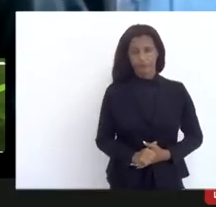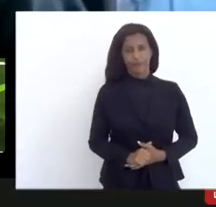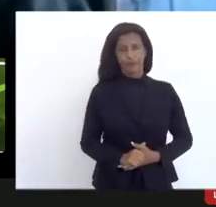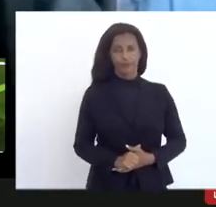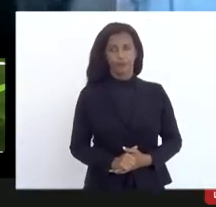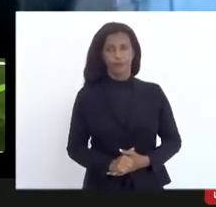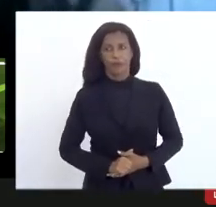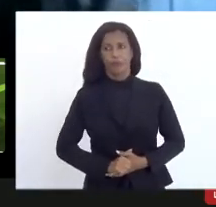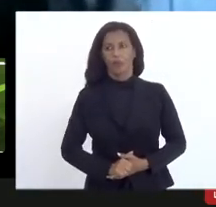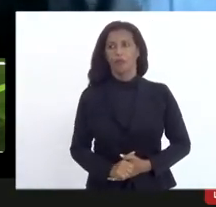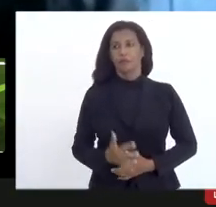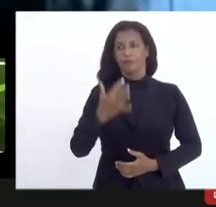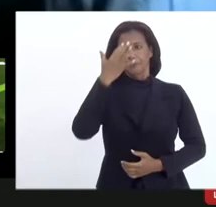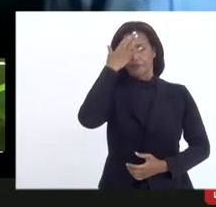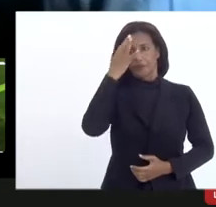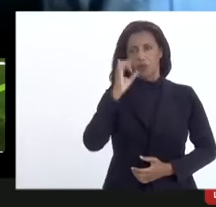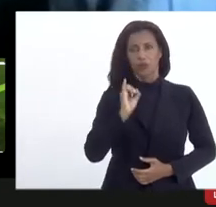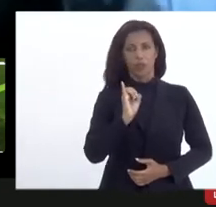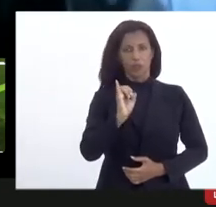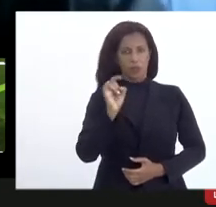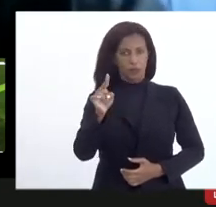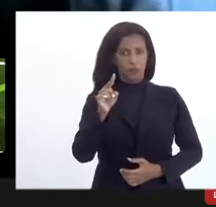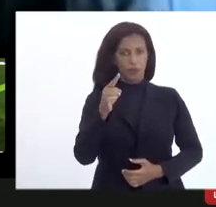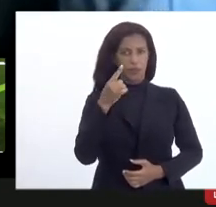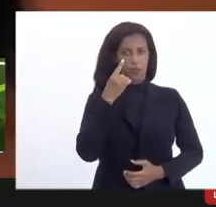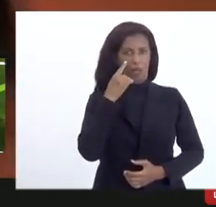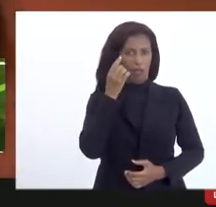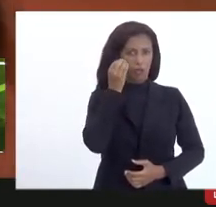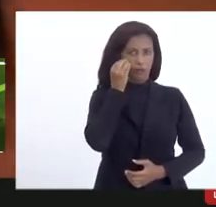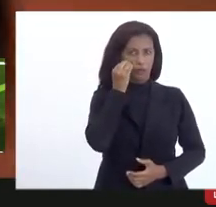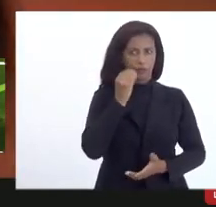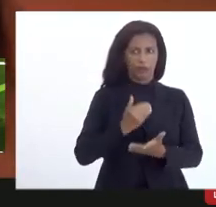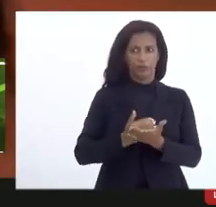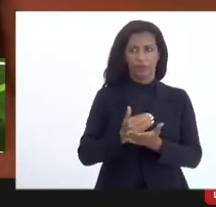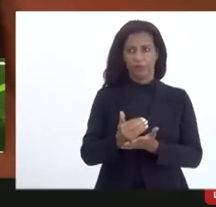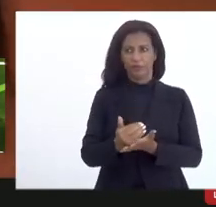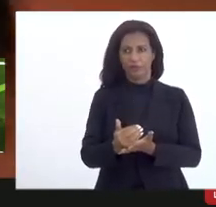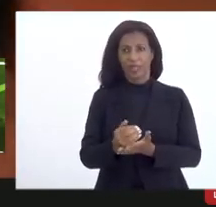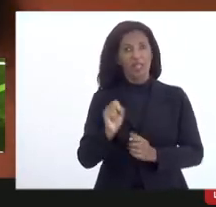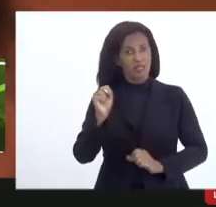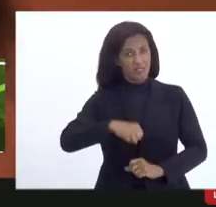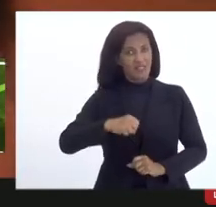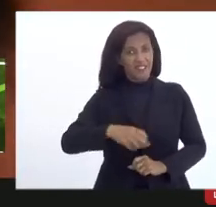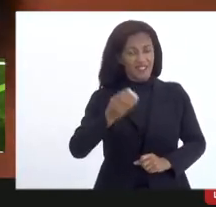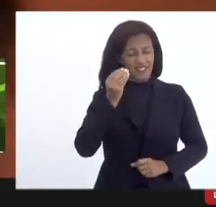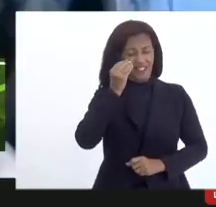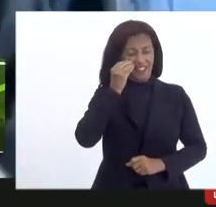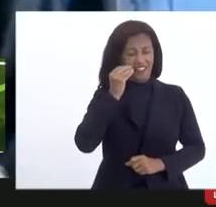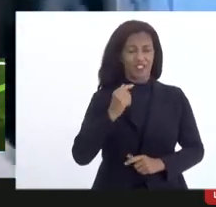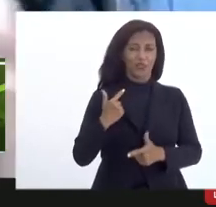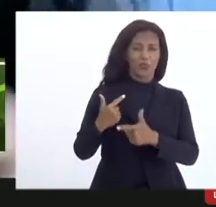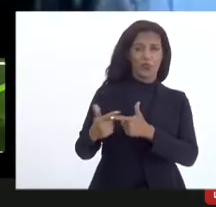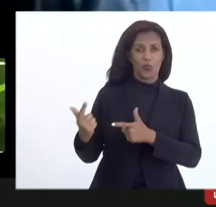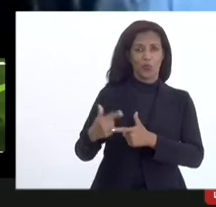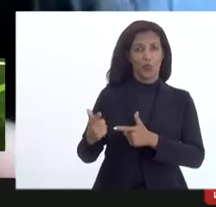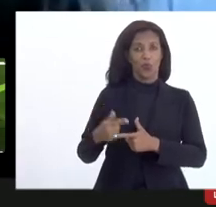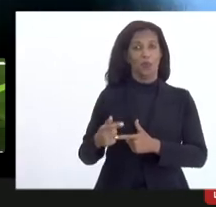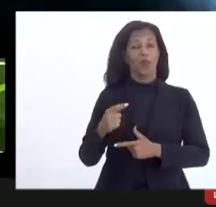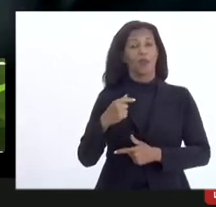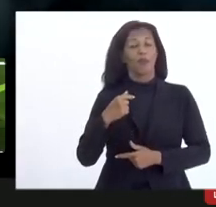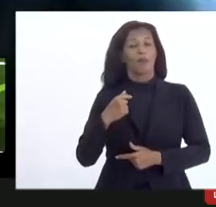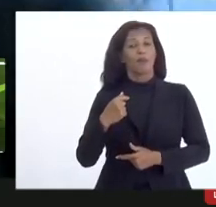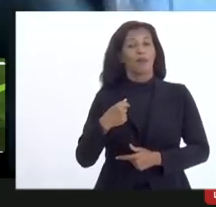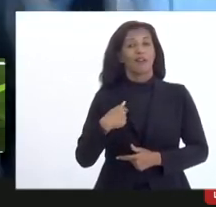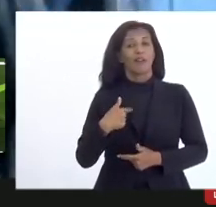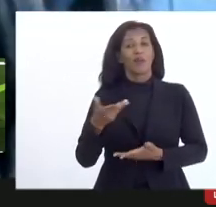eu não sei se você ouviu o início da audiência eu tô eu o início ah bom então o problema é que eu não recebi